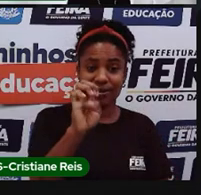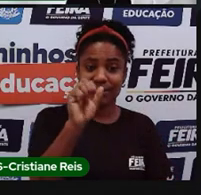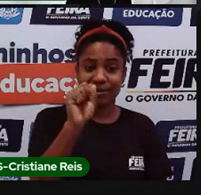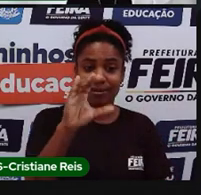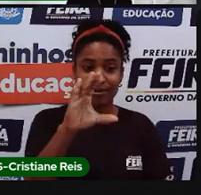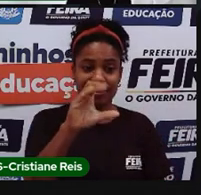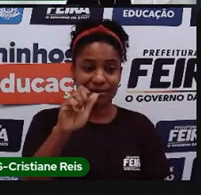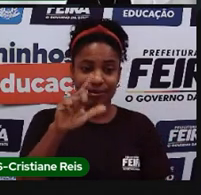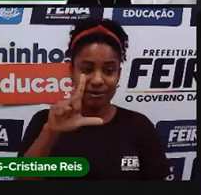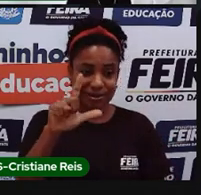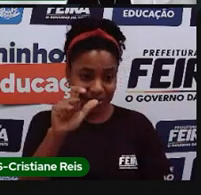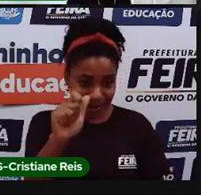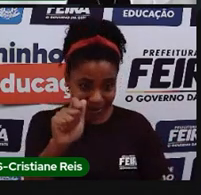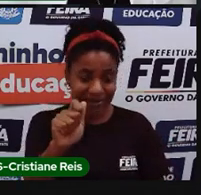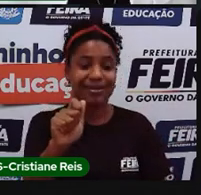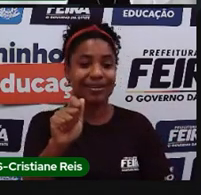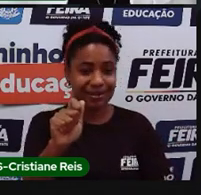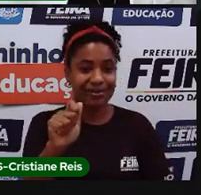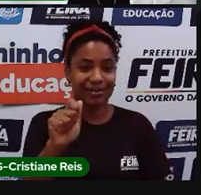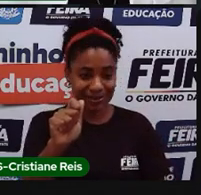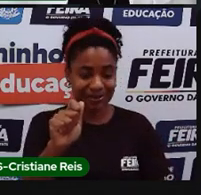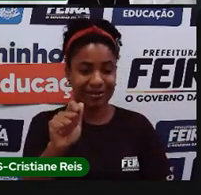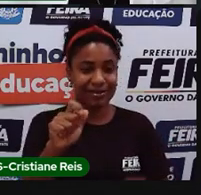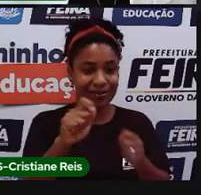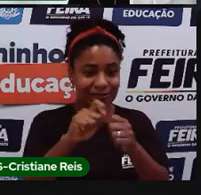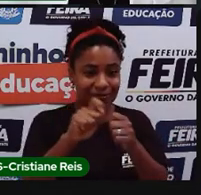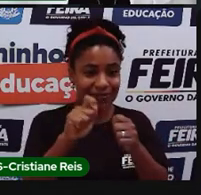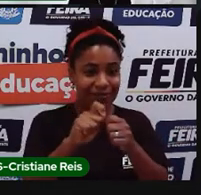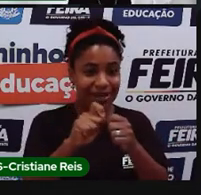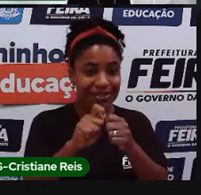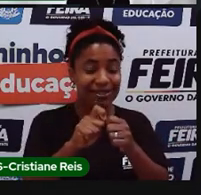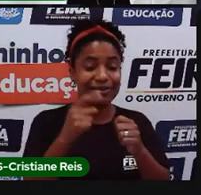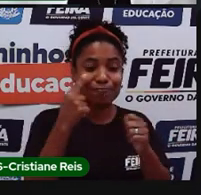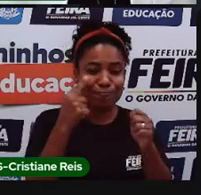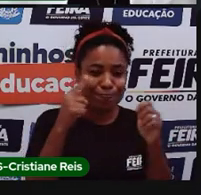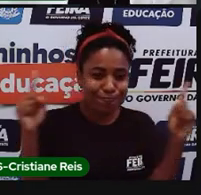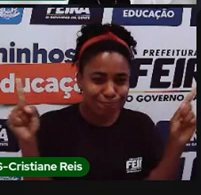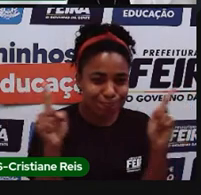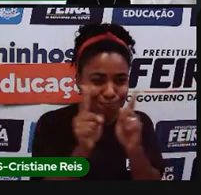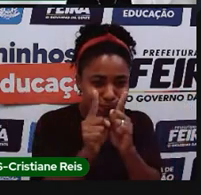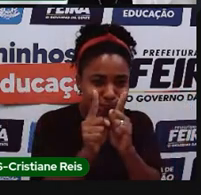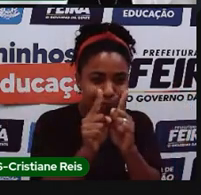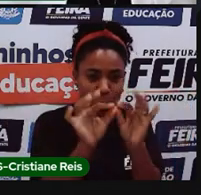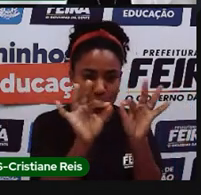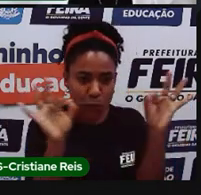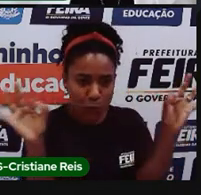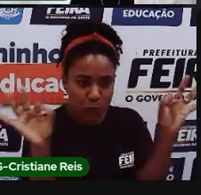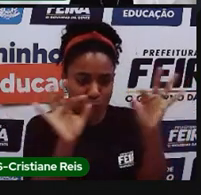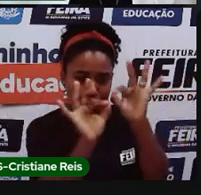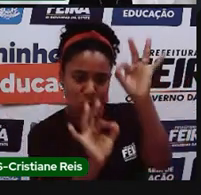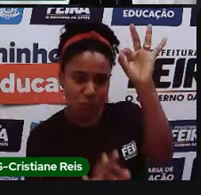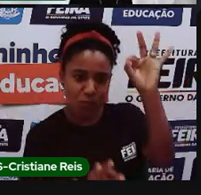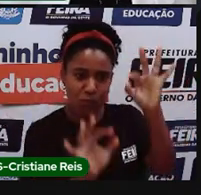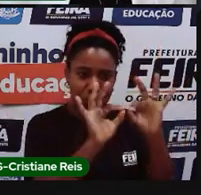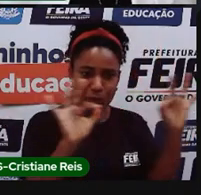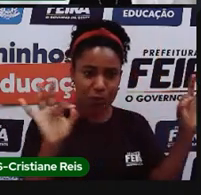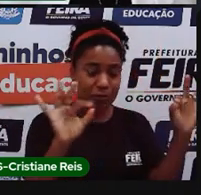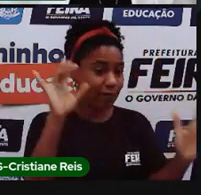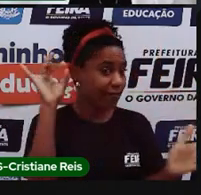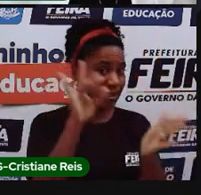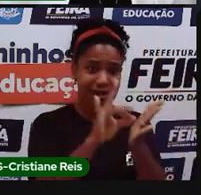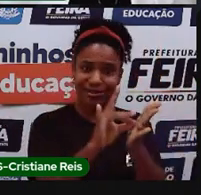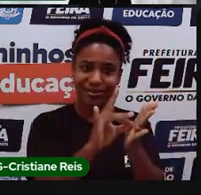ela é aquela coisa que a gente faz para ter uma proporção dos espaços. Senão, eu poderia desenhar, por exemplo, a